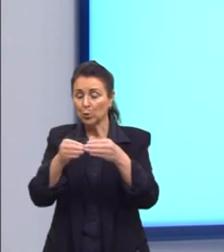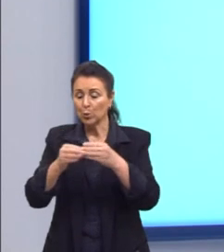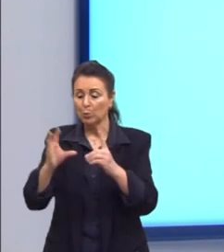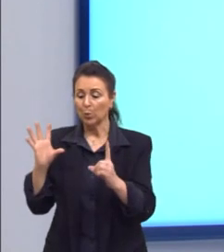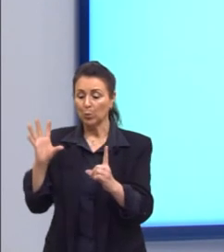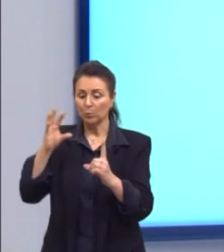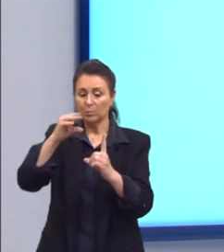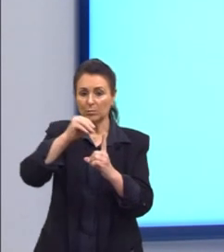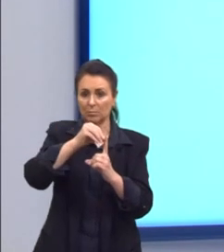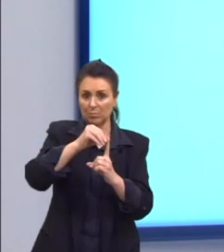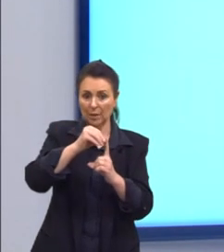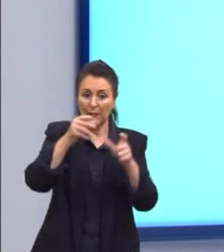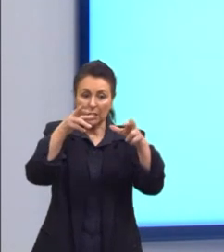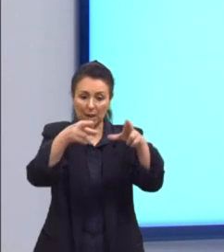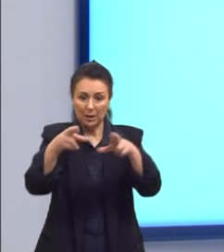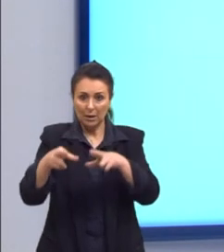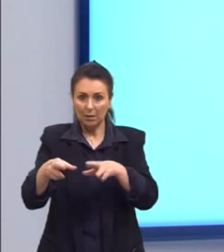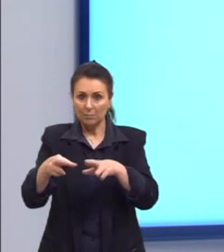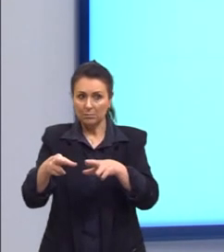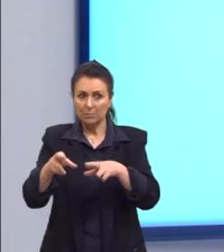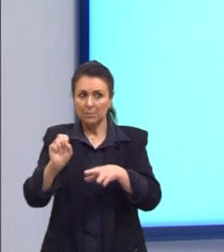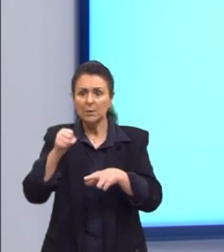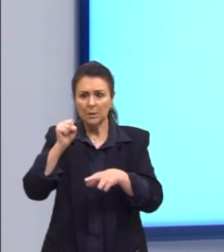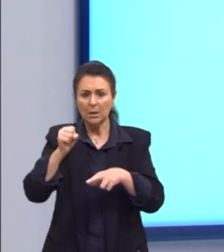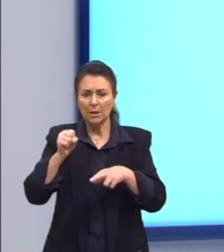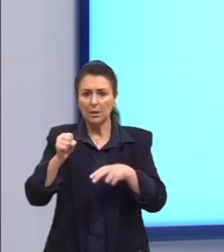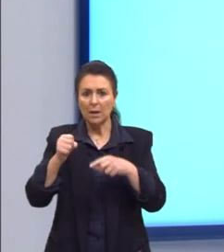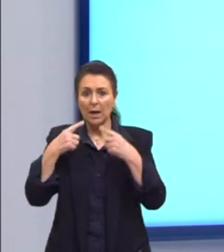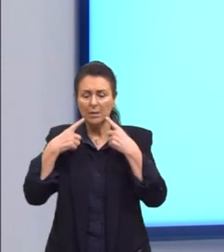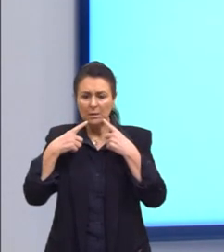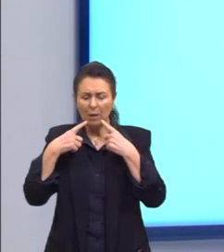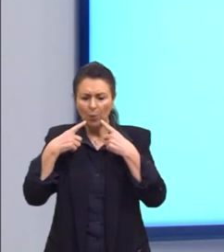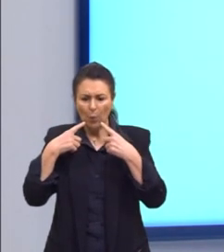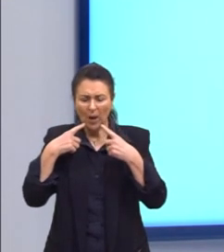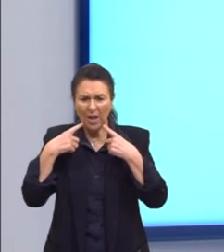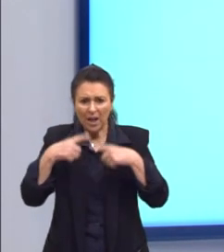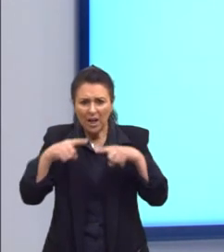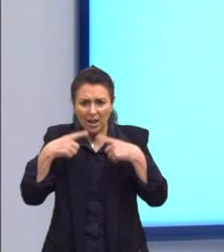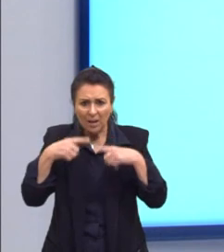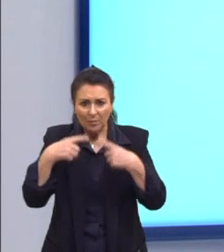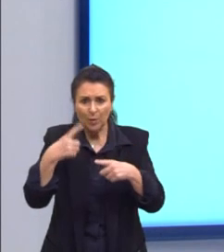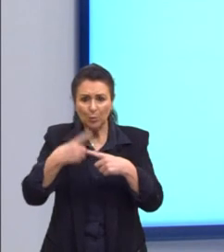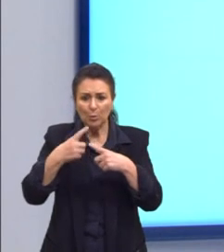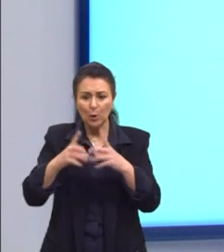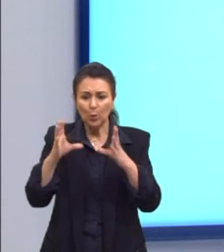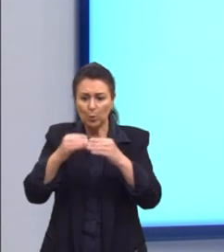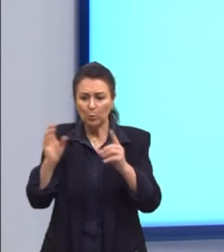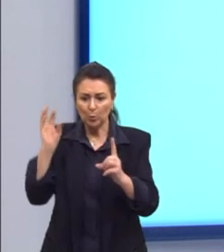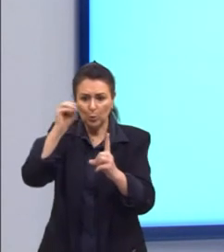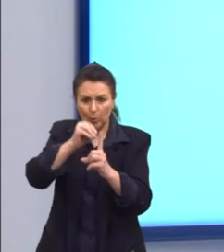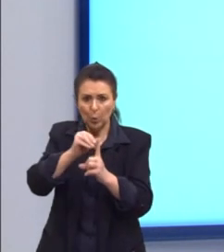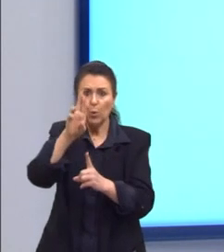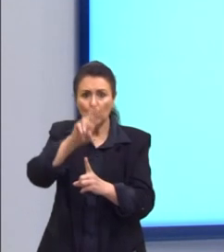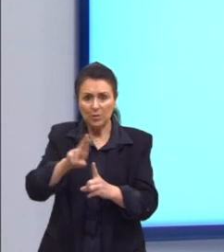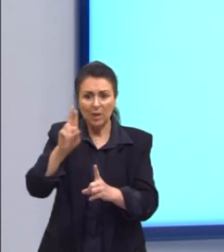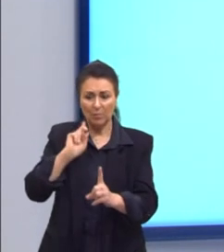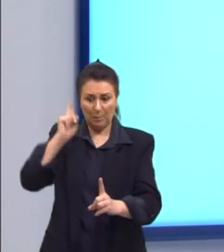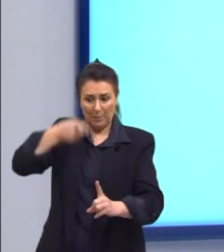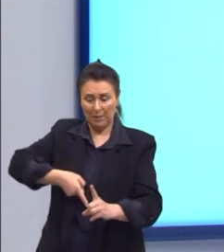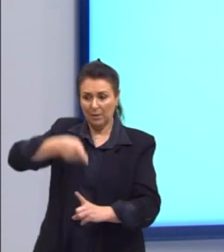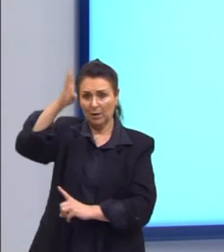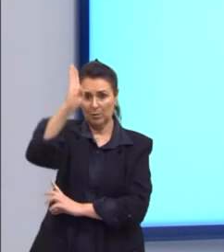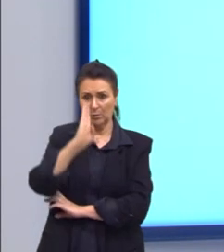eles realmente estavam reclamando disso, que tinha muita corrupção nas eleições e os oligarcas usavam isso para mandar no Brasil. Parece essa opção.